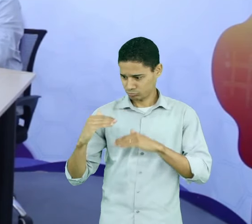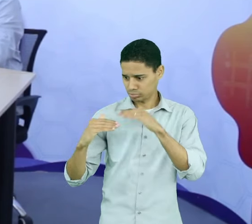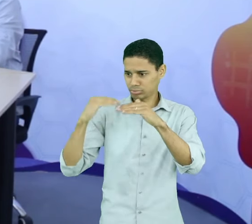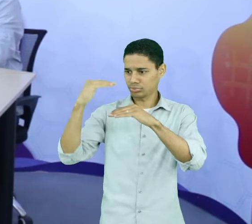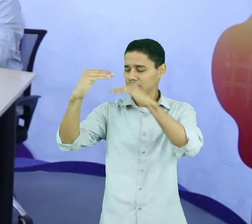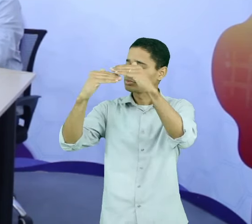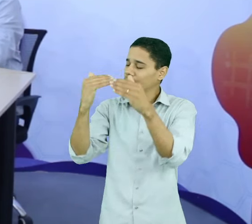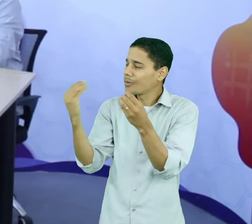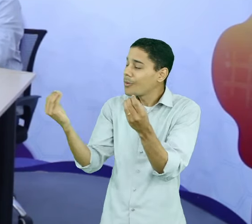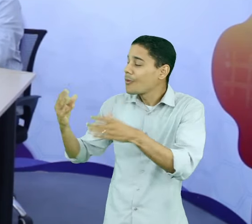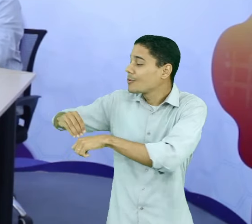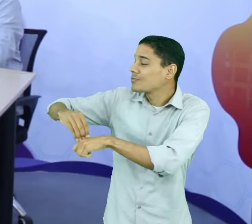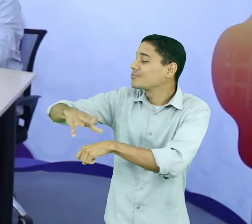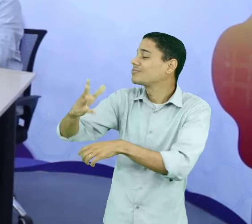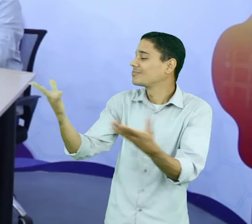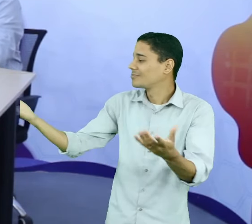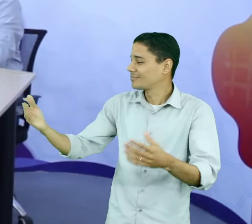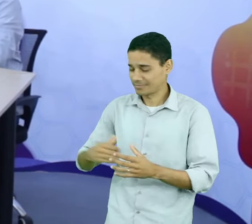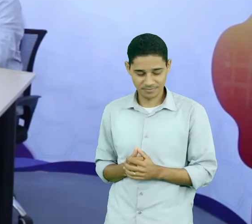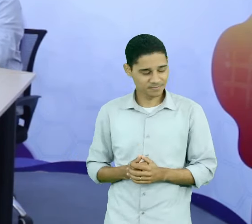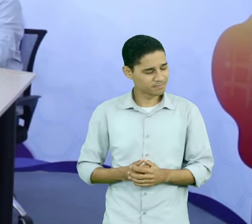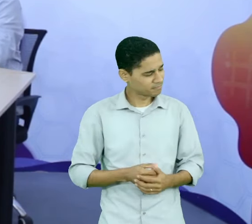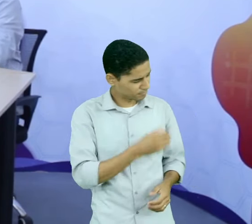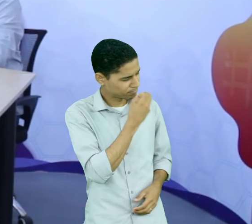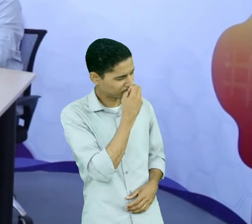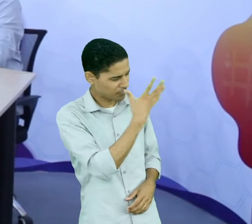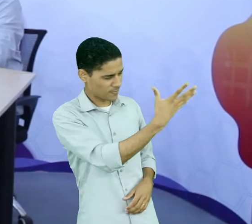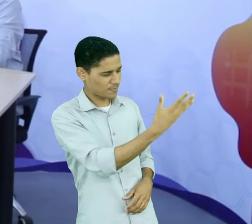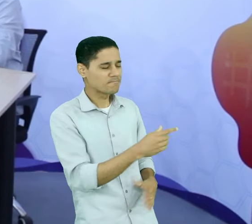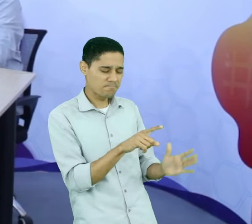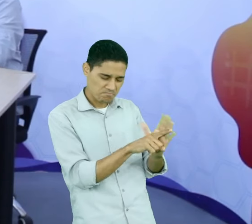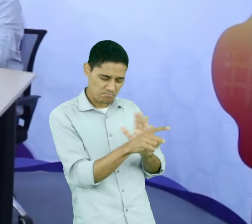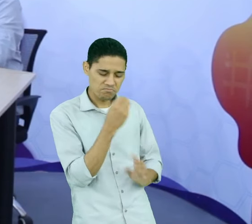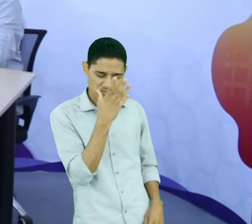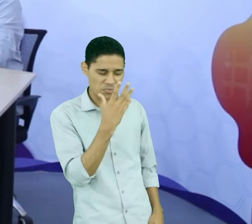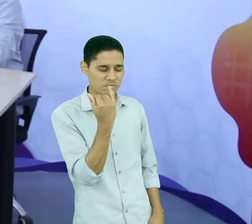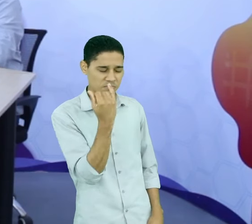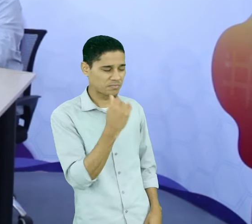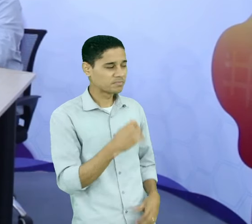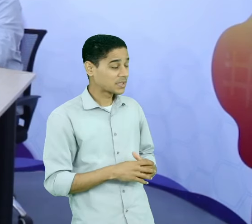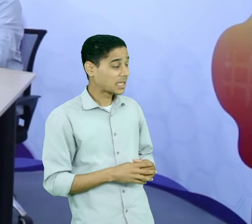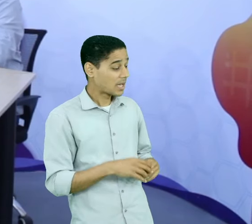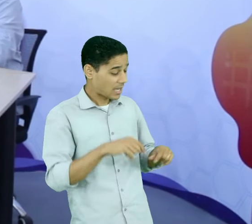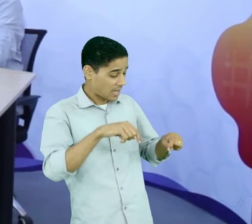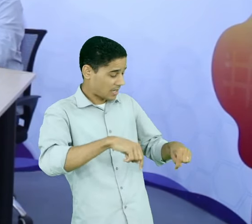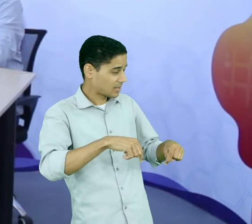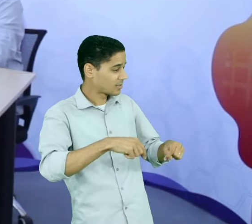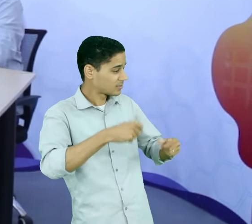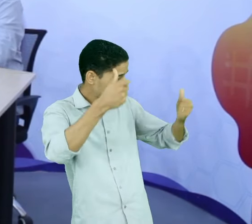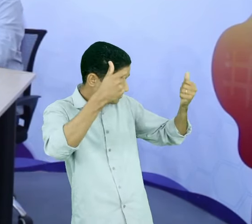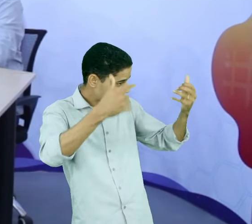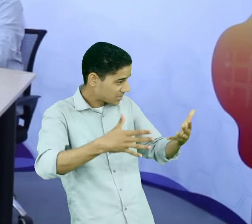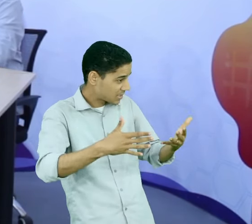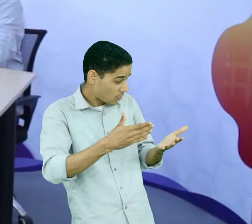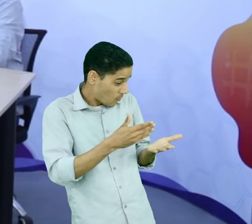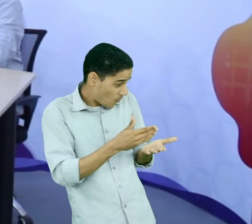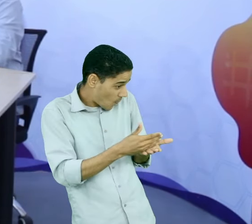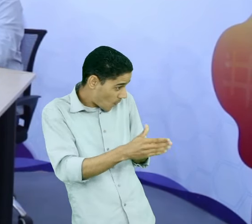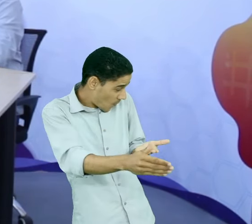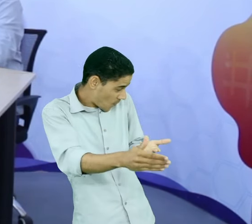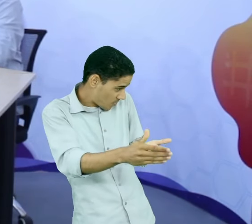bem. Excelente pergunta. Até porque estamos aqui falando de carreira desde o início da nossa